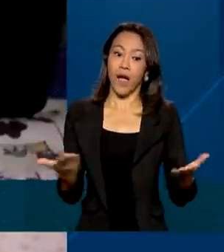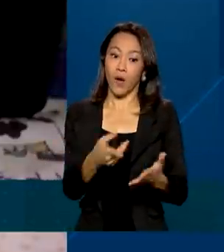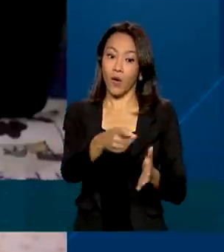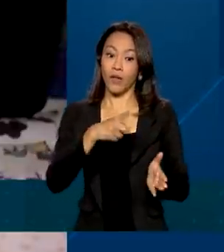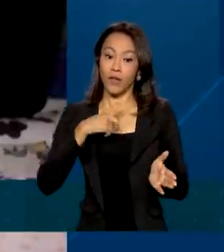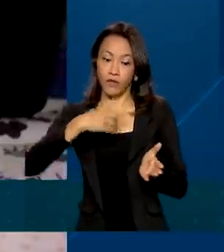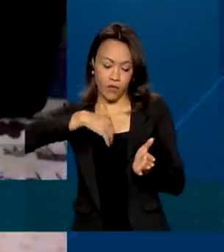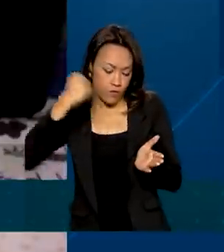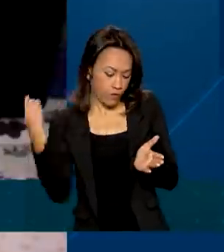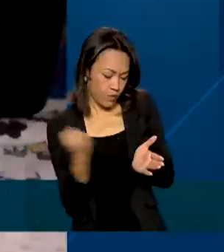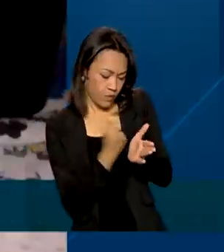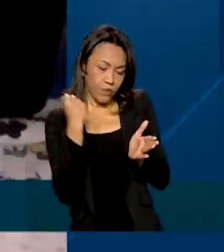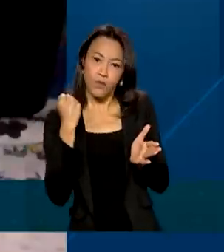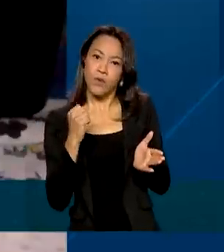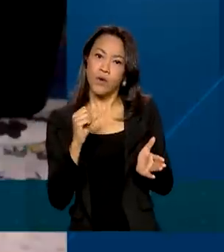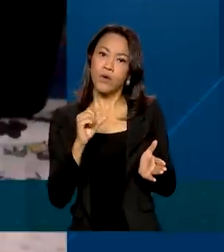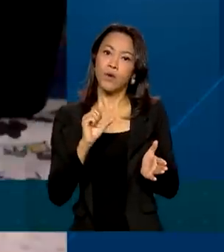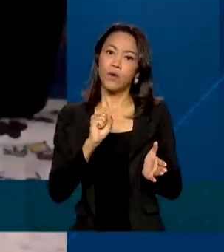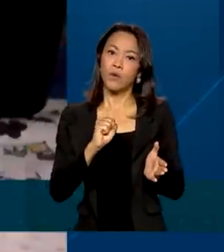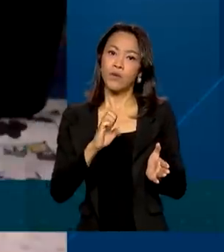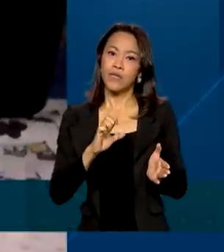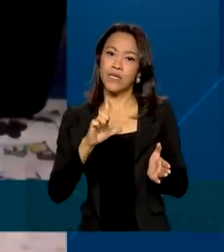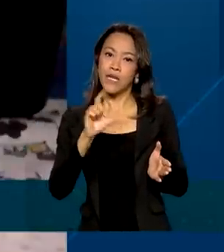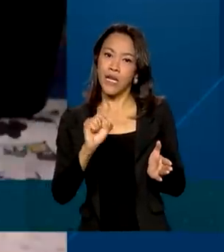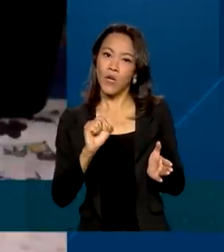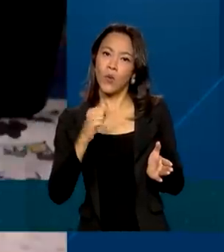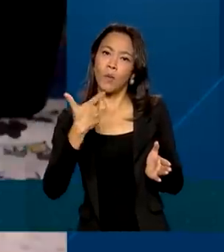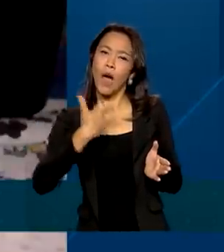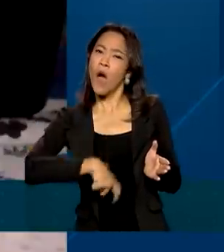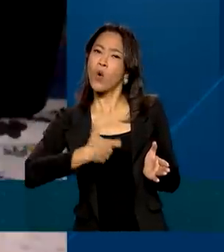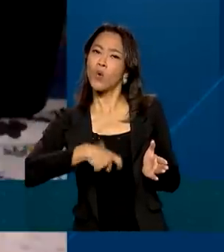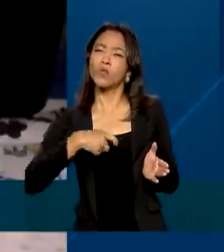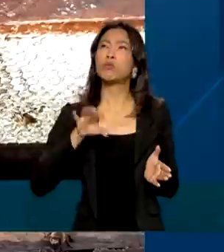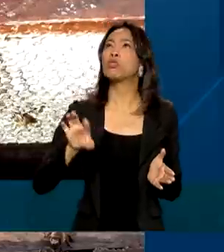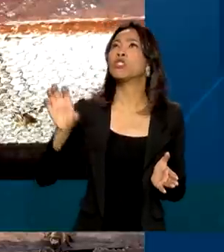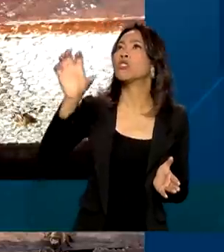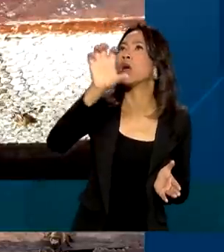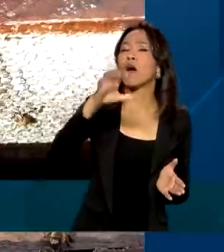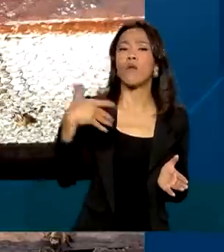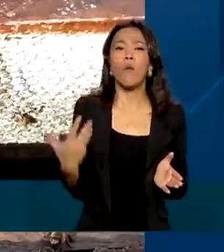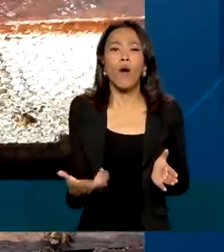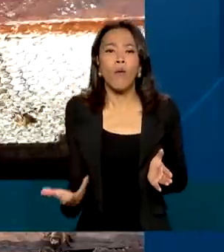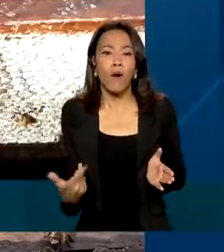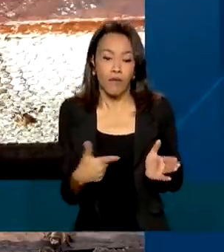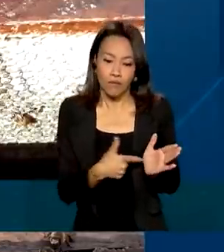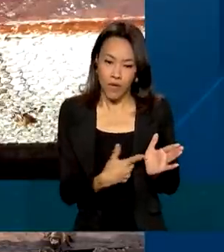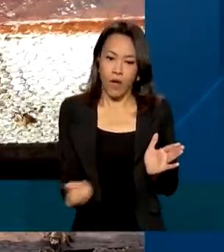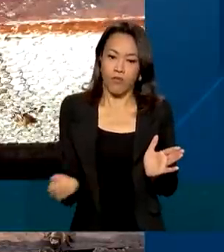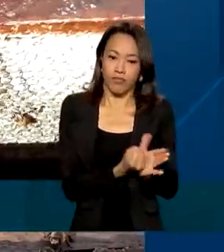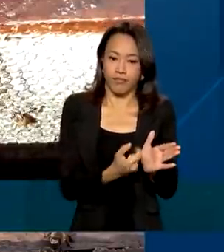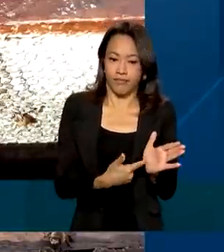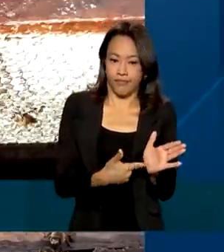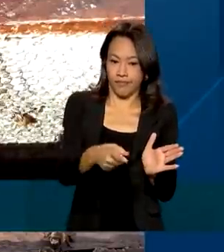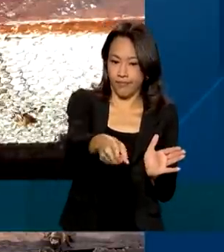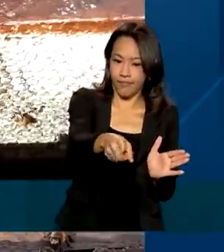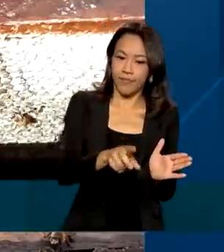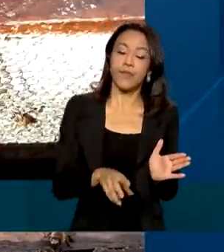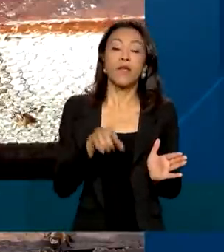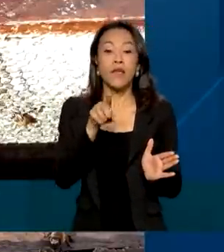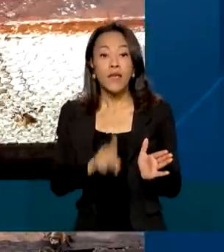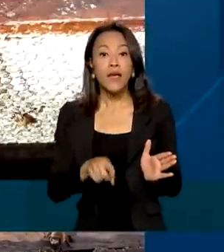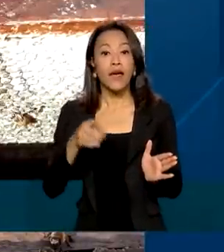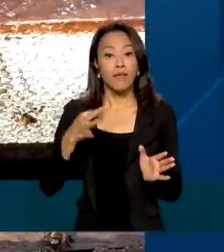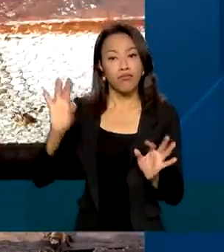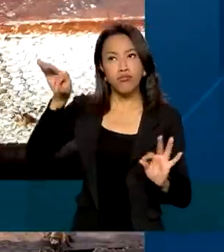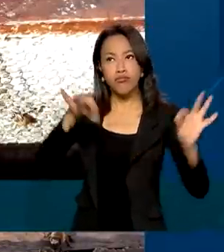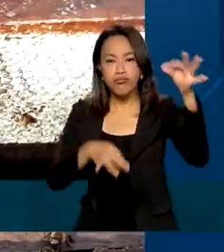geográfica na espécie de denominação de origem. Ou seja, mel escuro assim, feito a partir do trabalho das